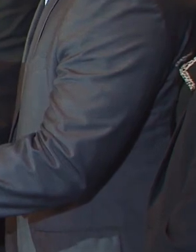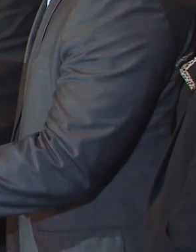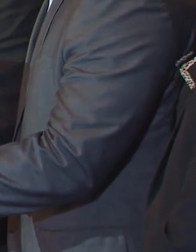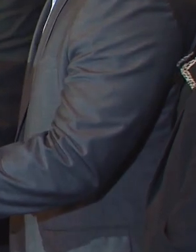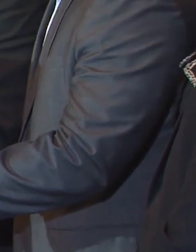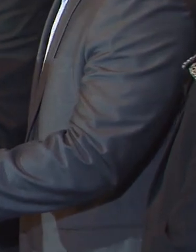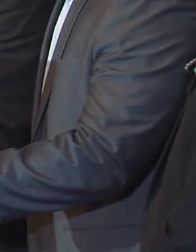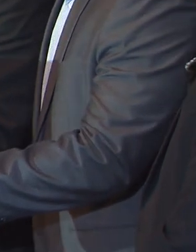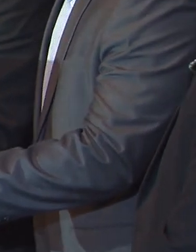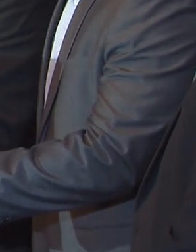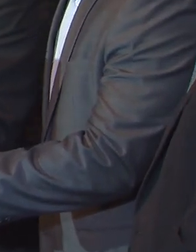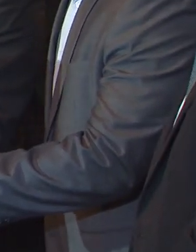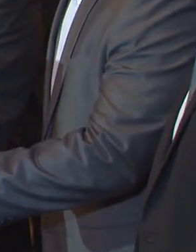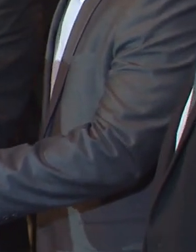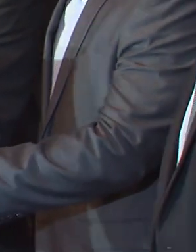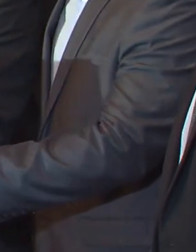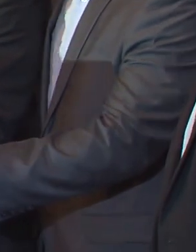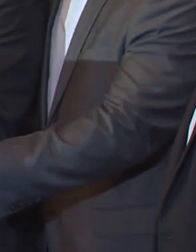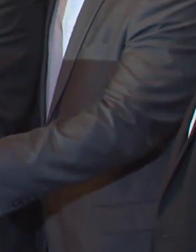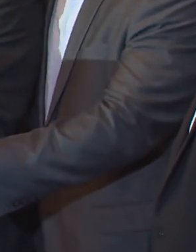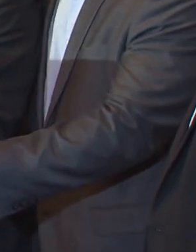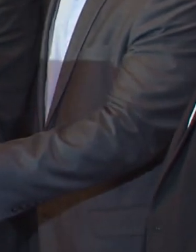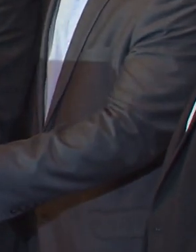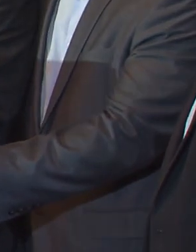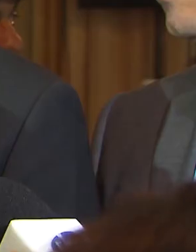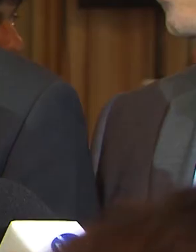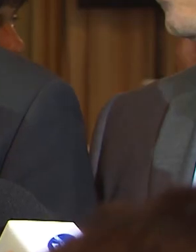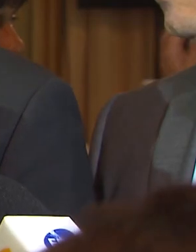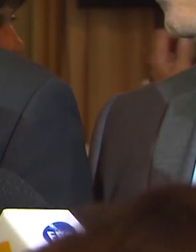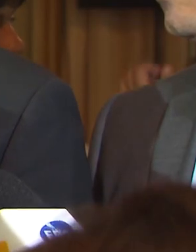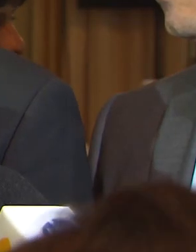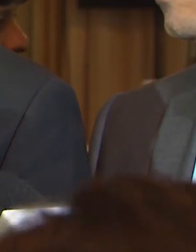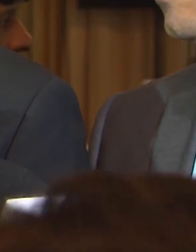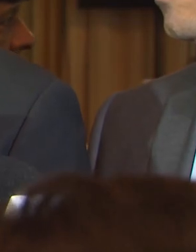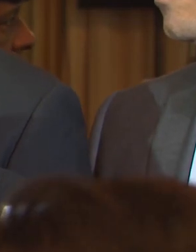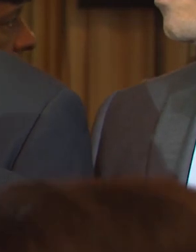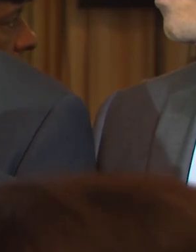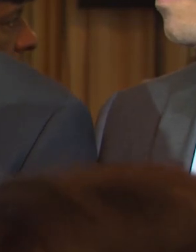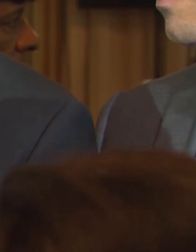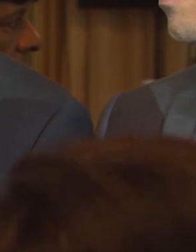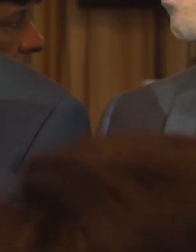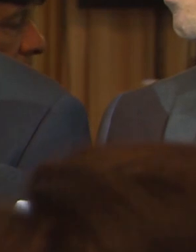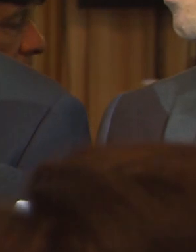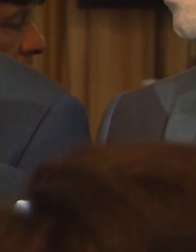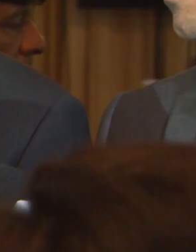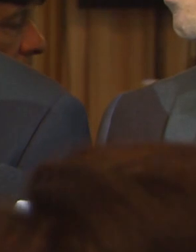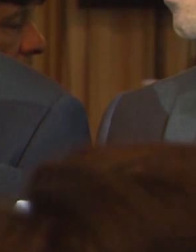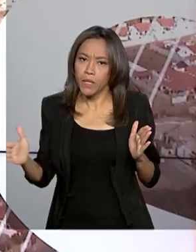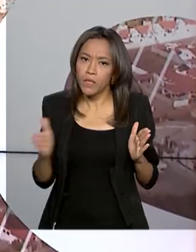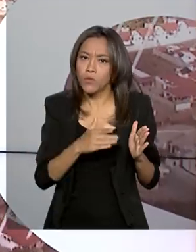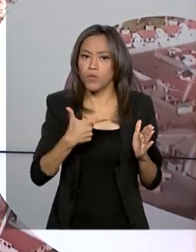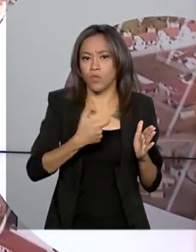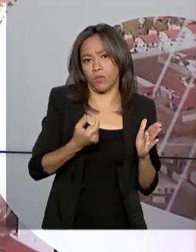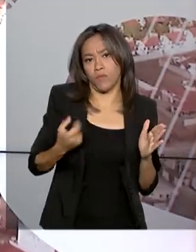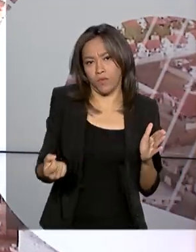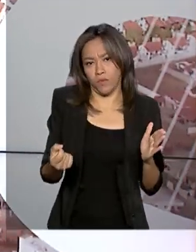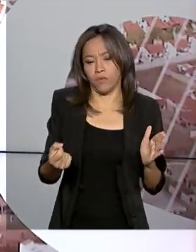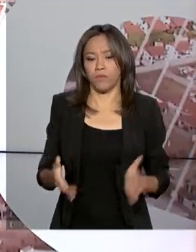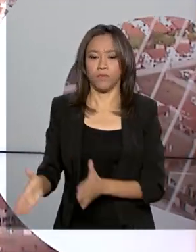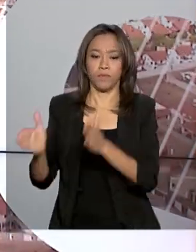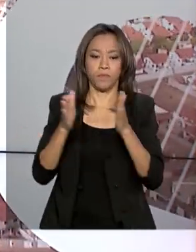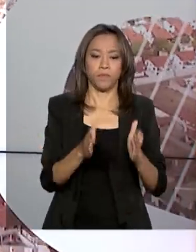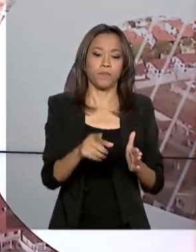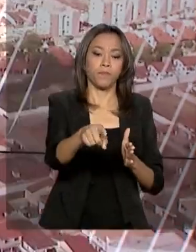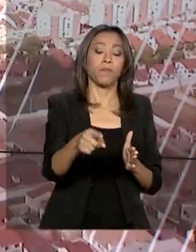e com a sensibilidade do presidente da República, nós conseguimos reaver esses recursos. Ainda